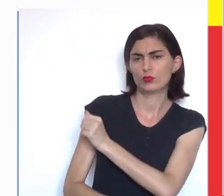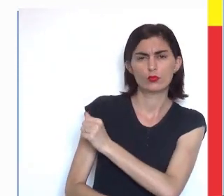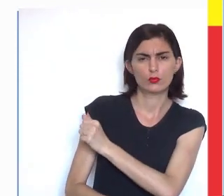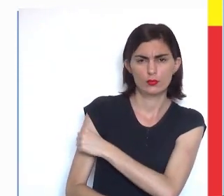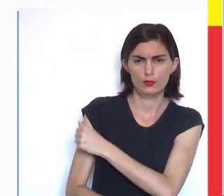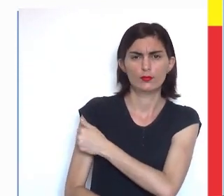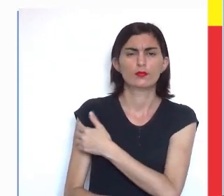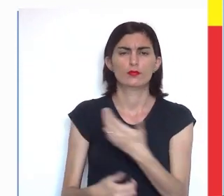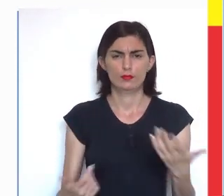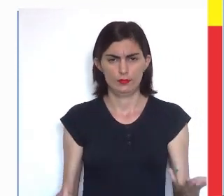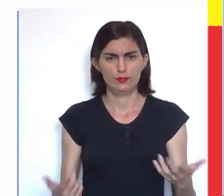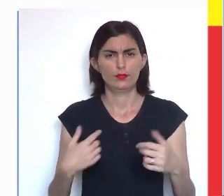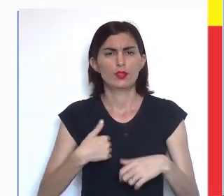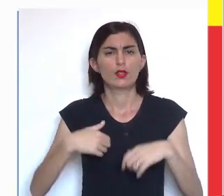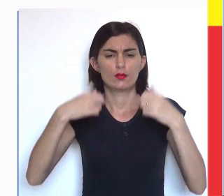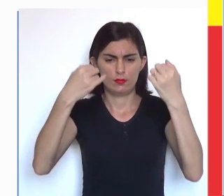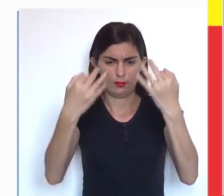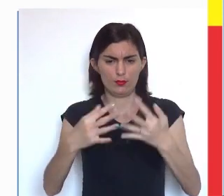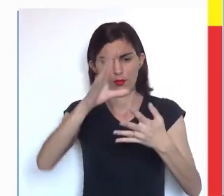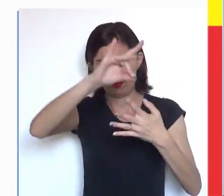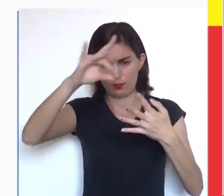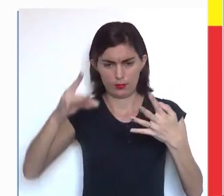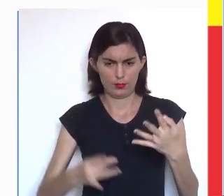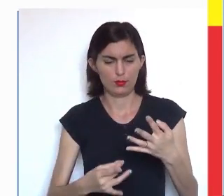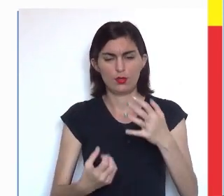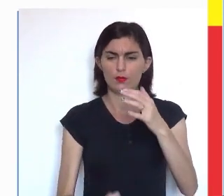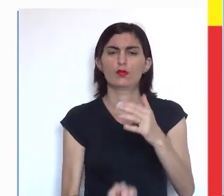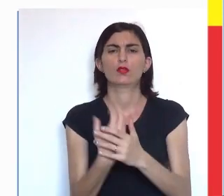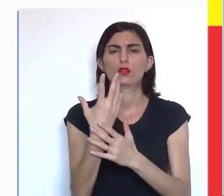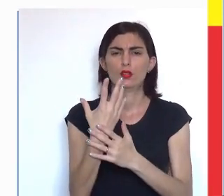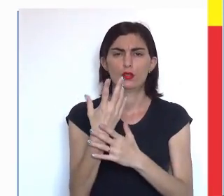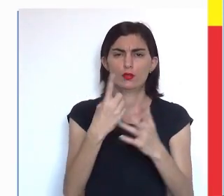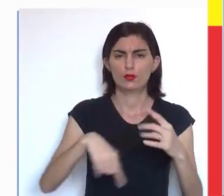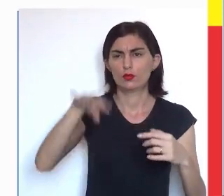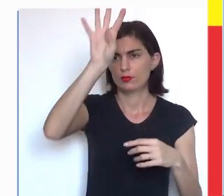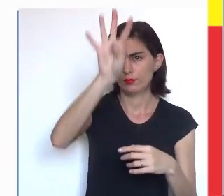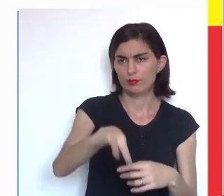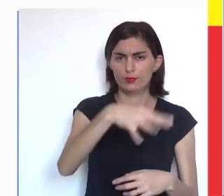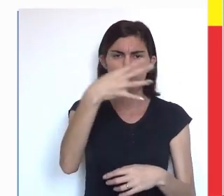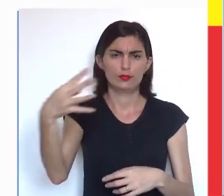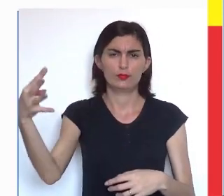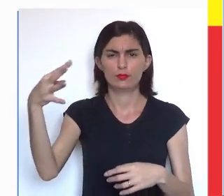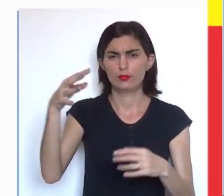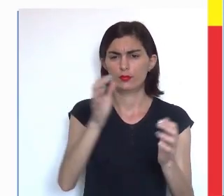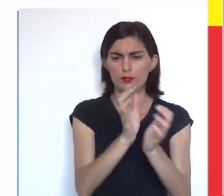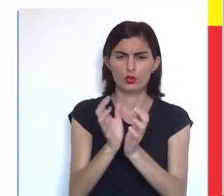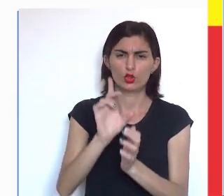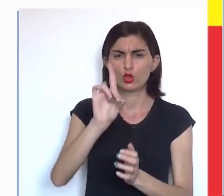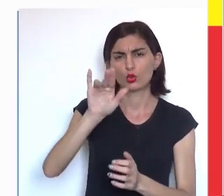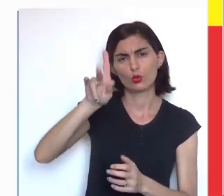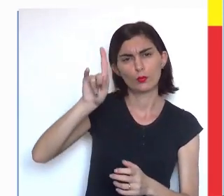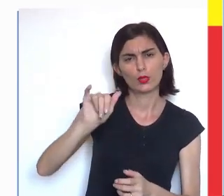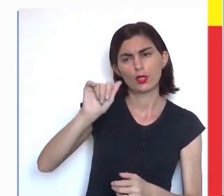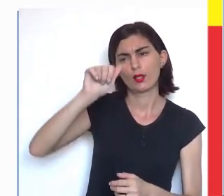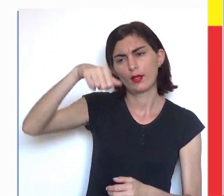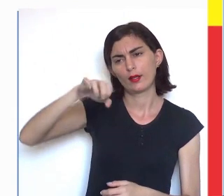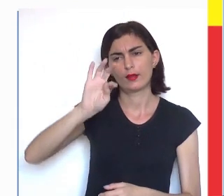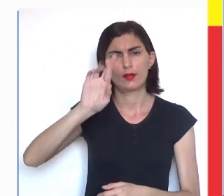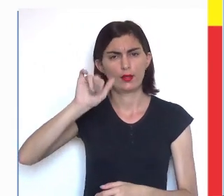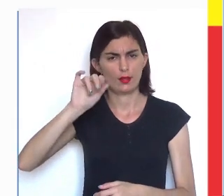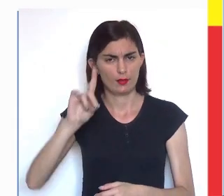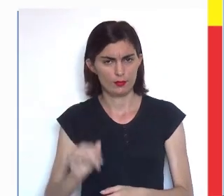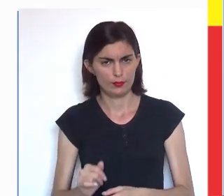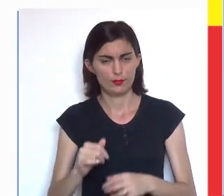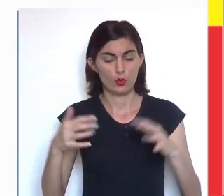alunas. Então, esse detalhamento, nós criamos uma tabela de dupla entrada.